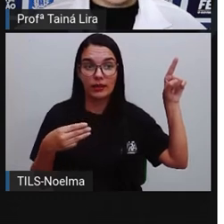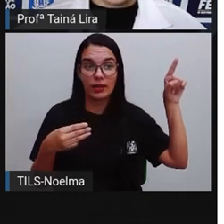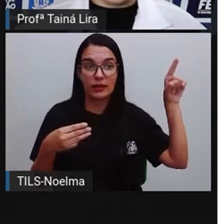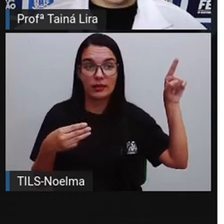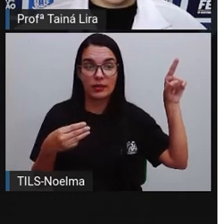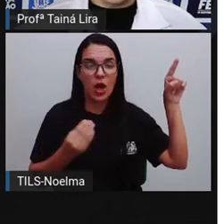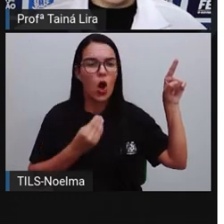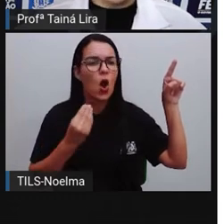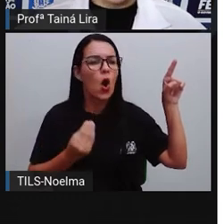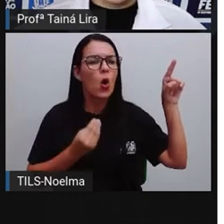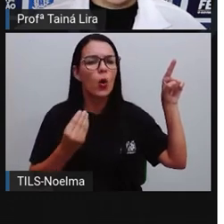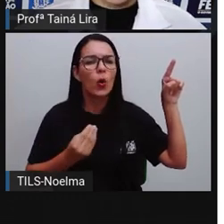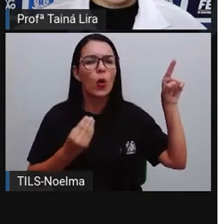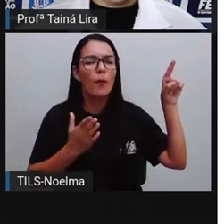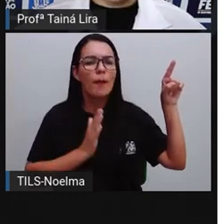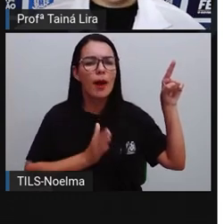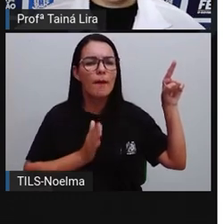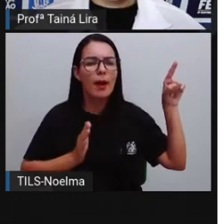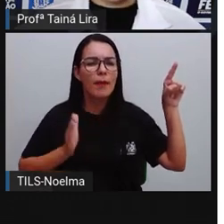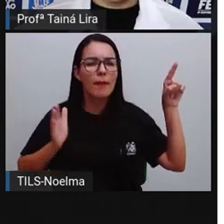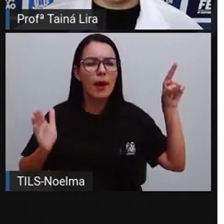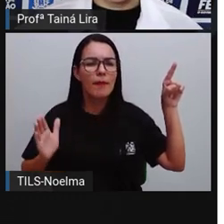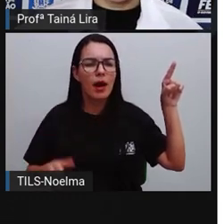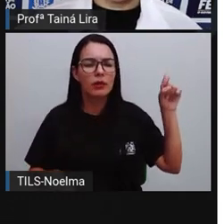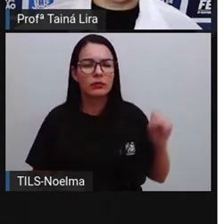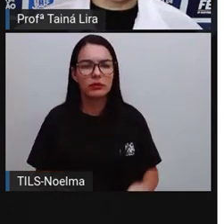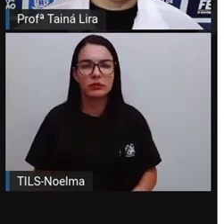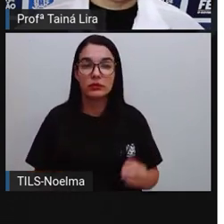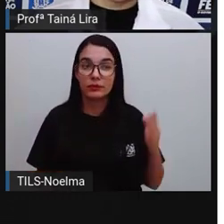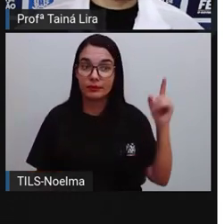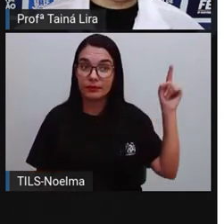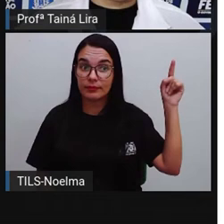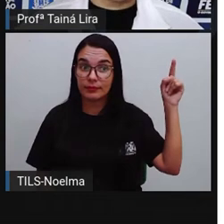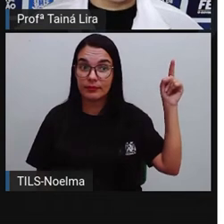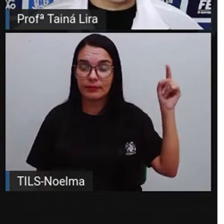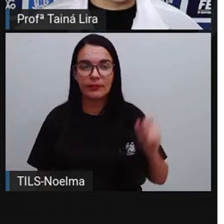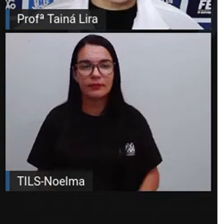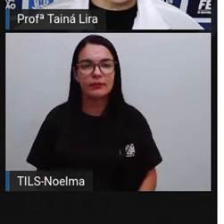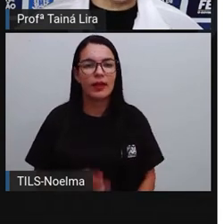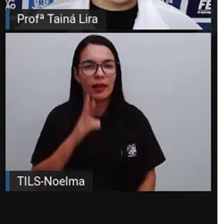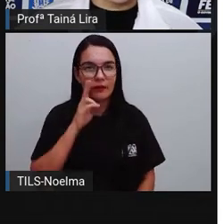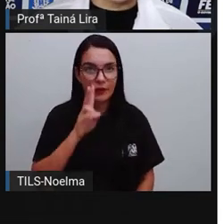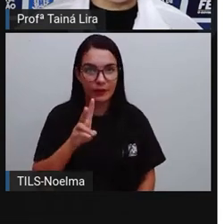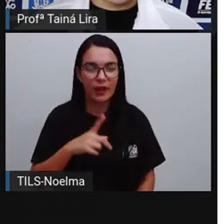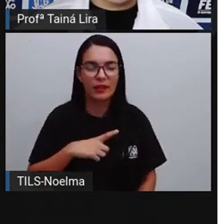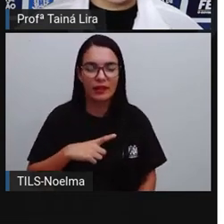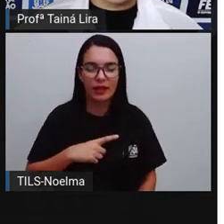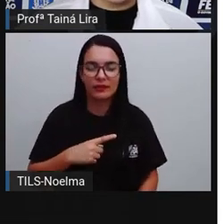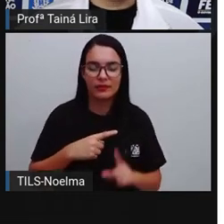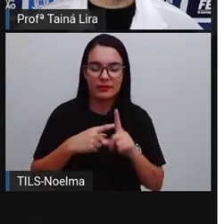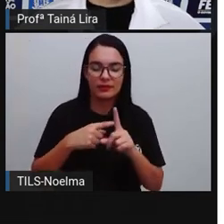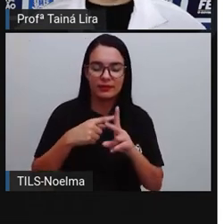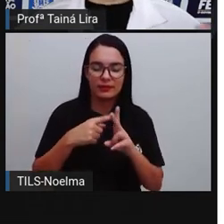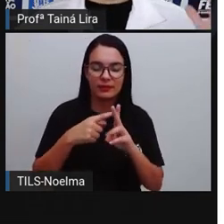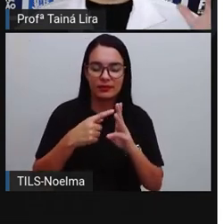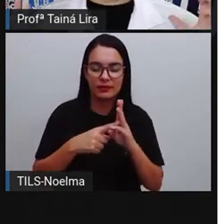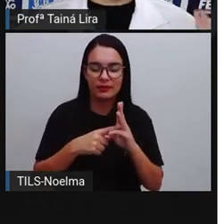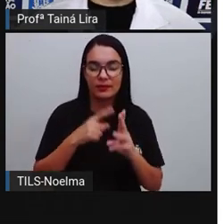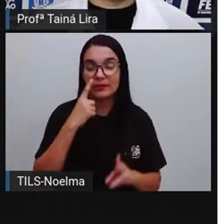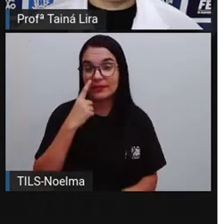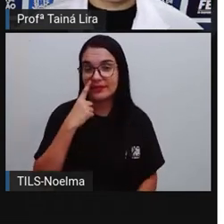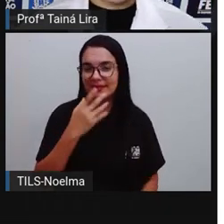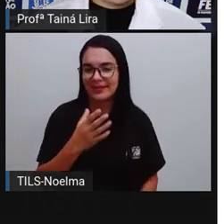43, ó. Então, como é que eu decomponho o pró? Eu decompus, ó. Eu peguei o 40. Eu